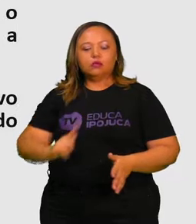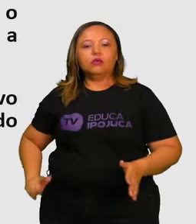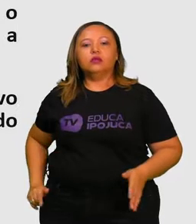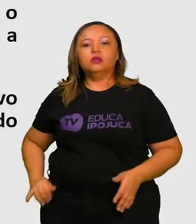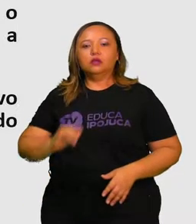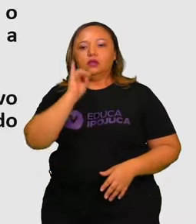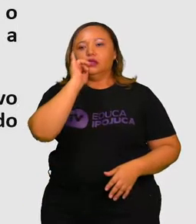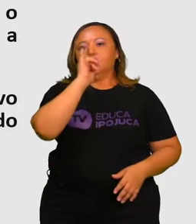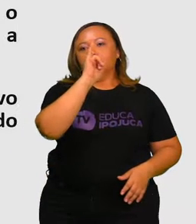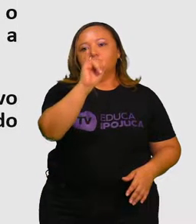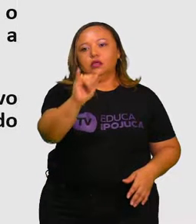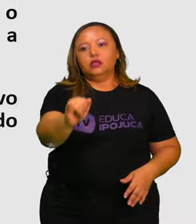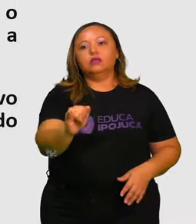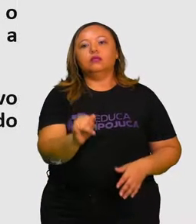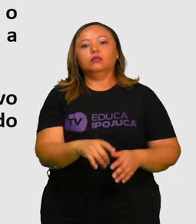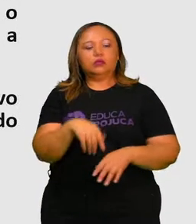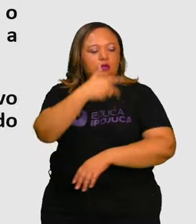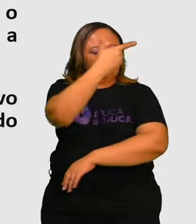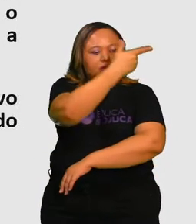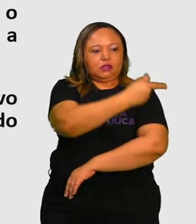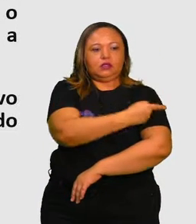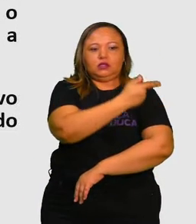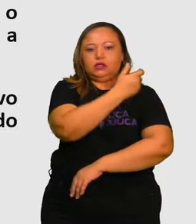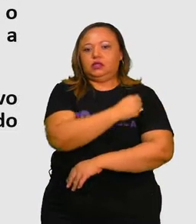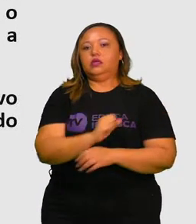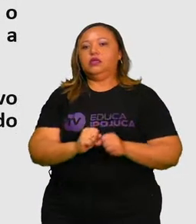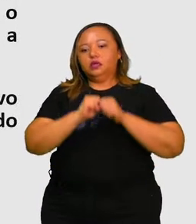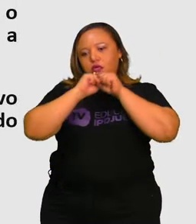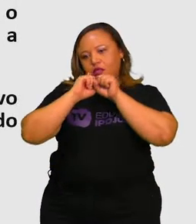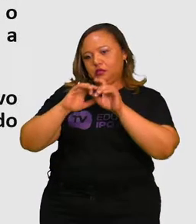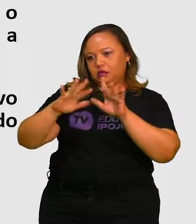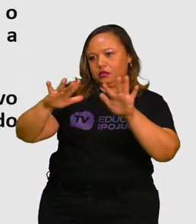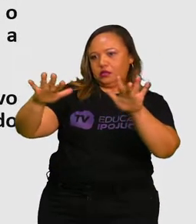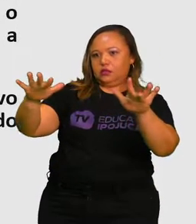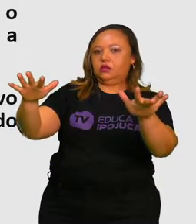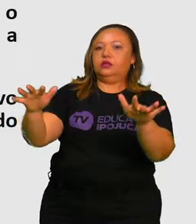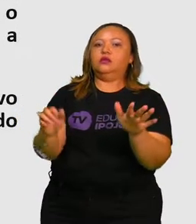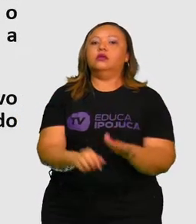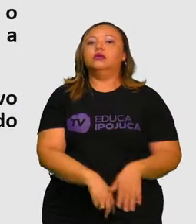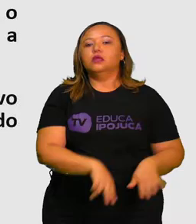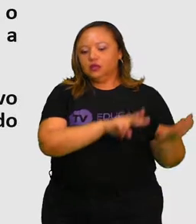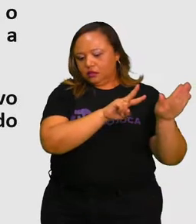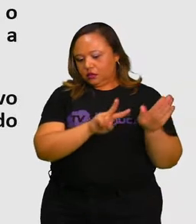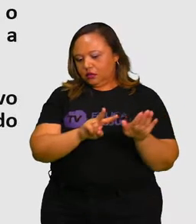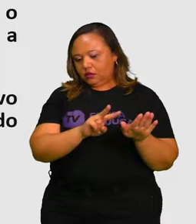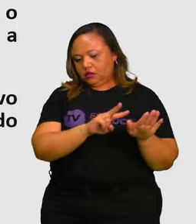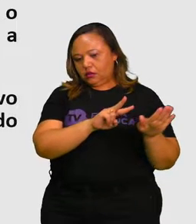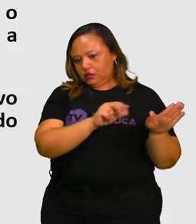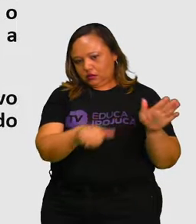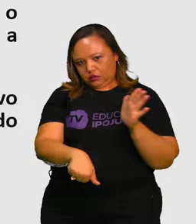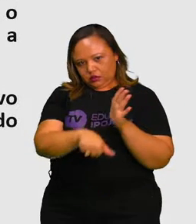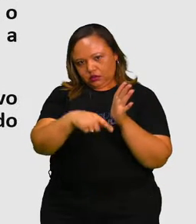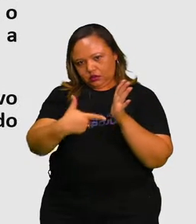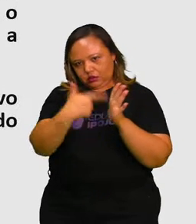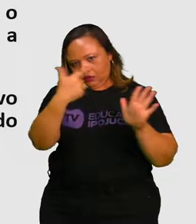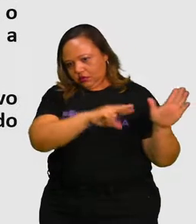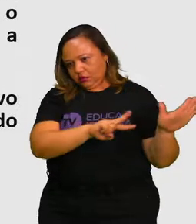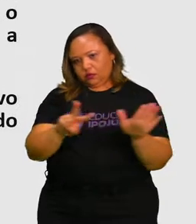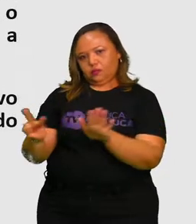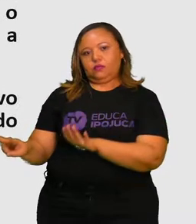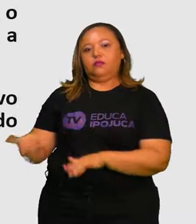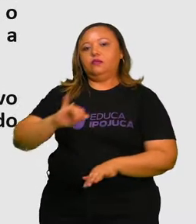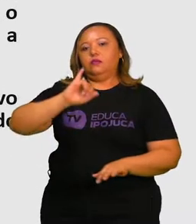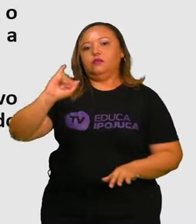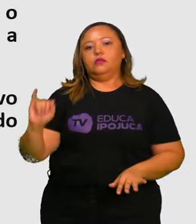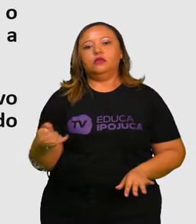que as vacinas começariam a chegar e a serem distribuídas na segunda semana de janeiro. Apesar do aval